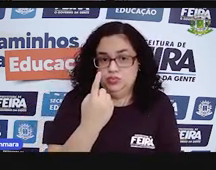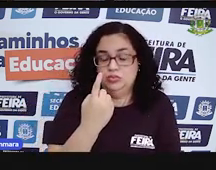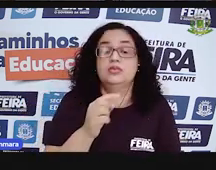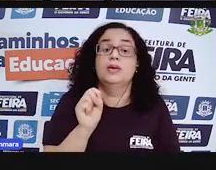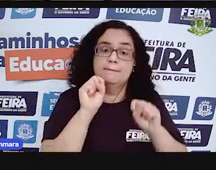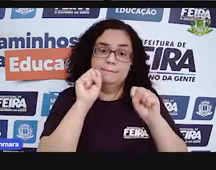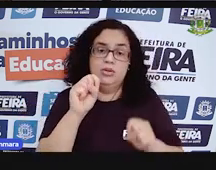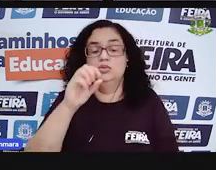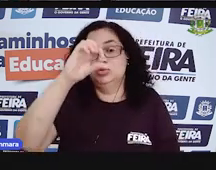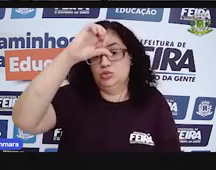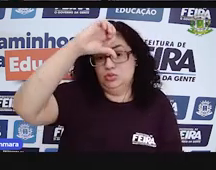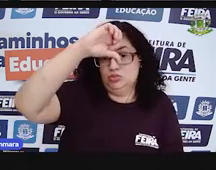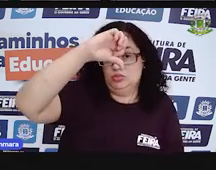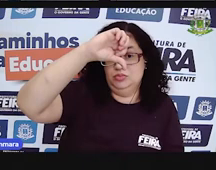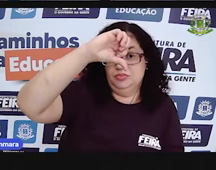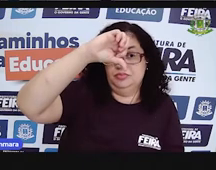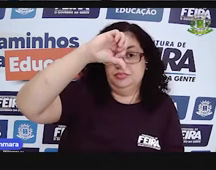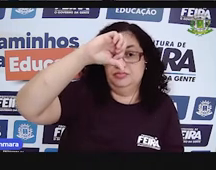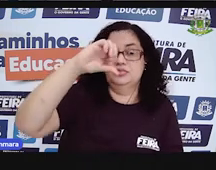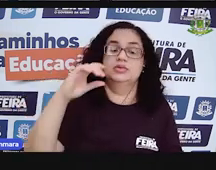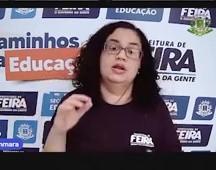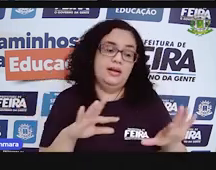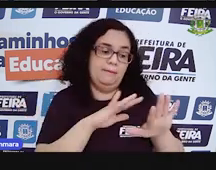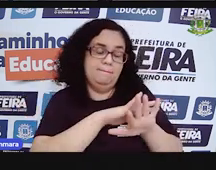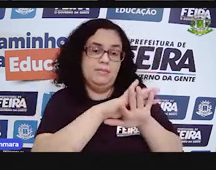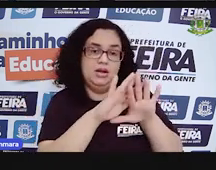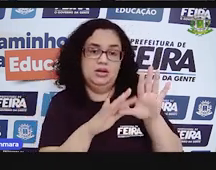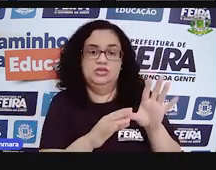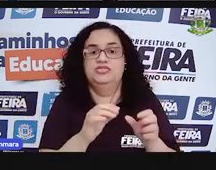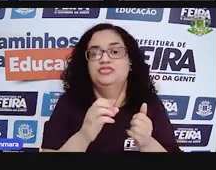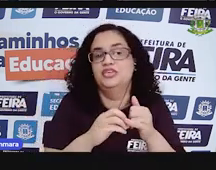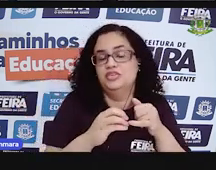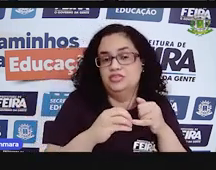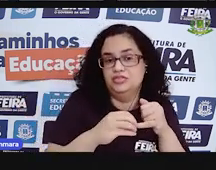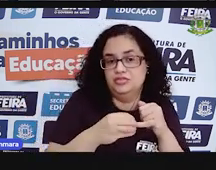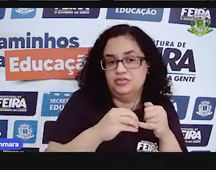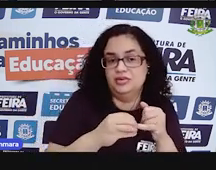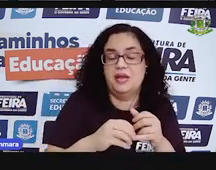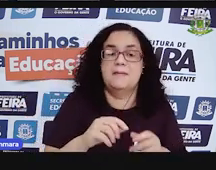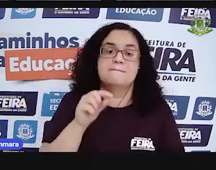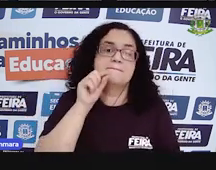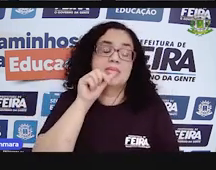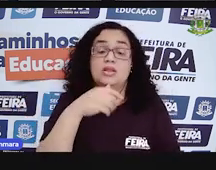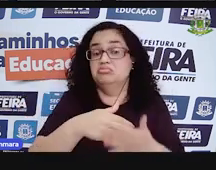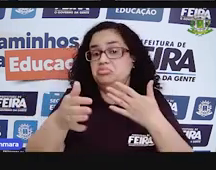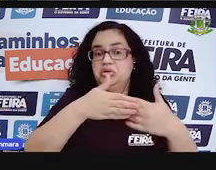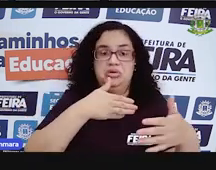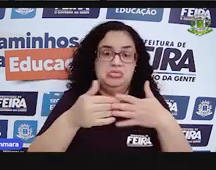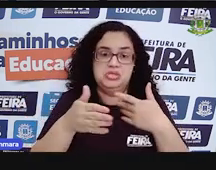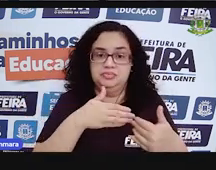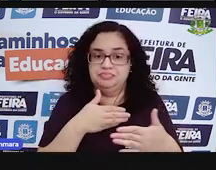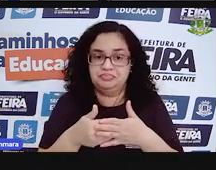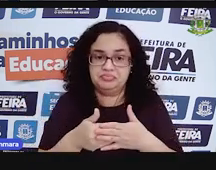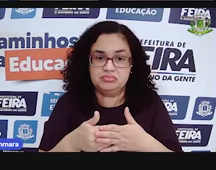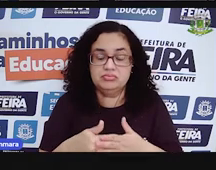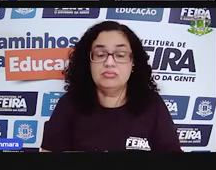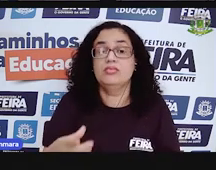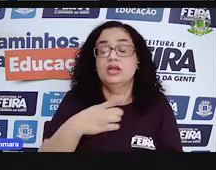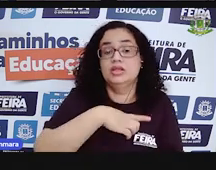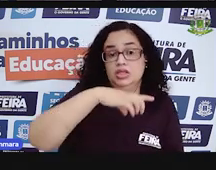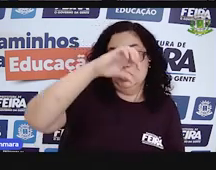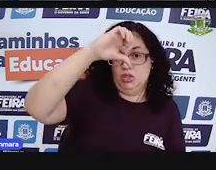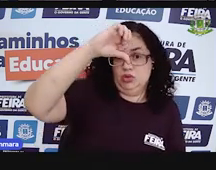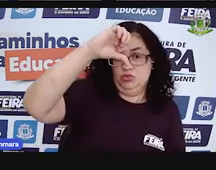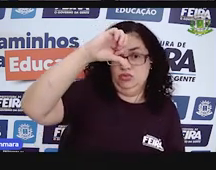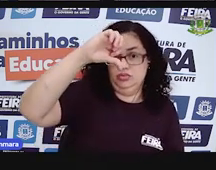pode usar aí as mãos, caroços de feijão, palitos, enfim, né? Se a gente tem 9